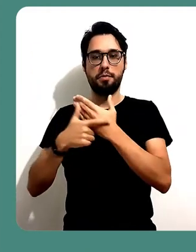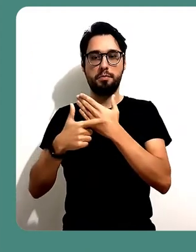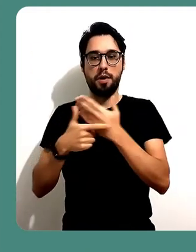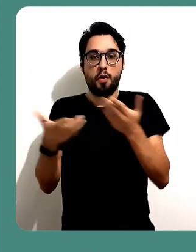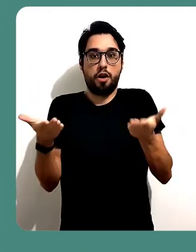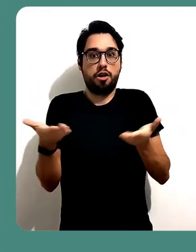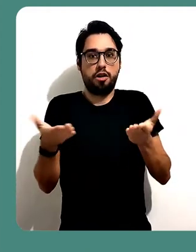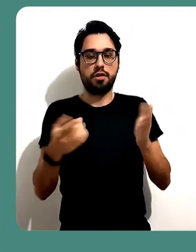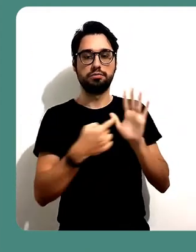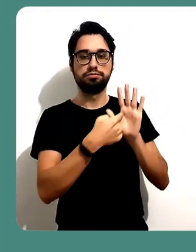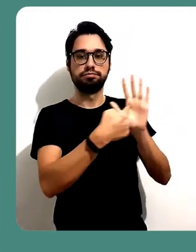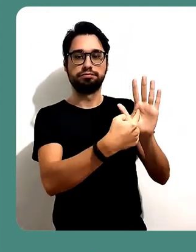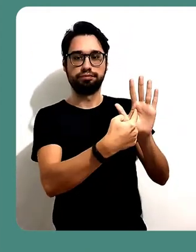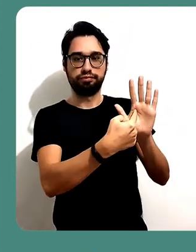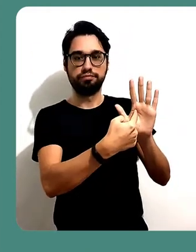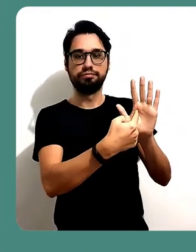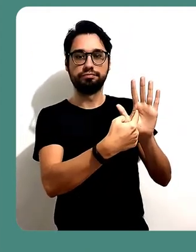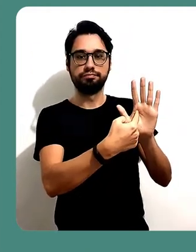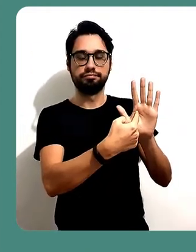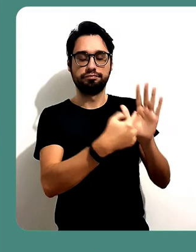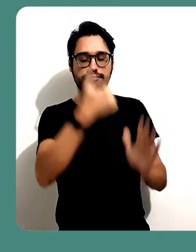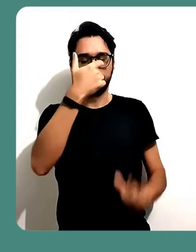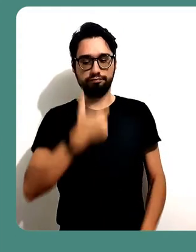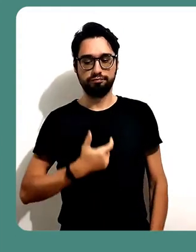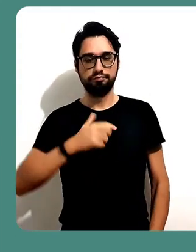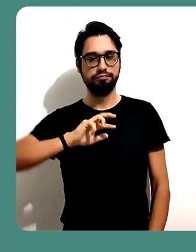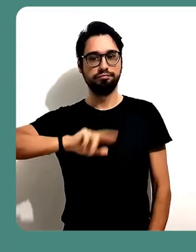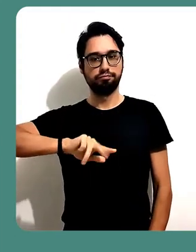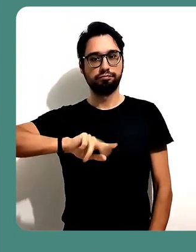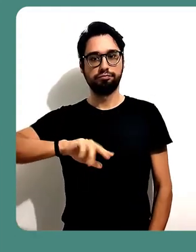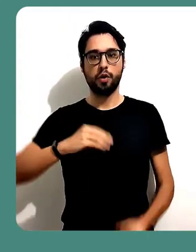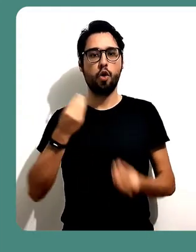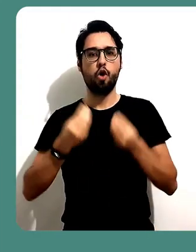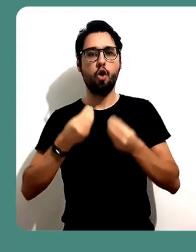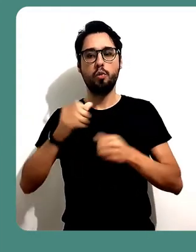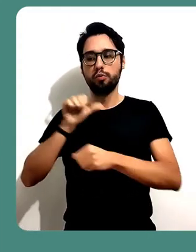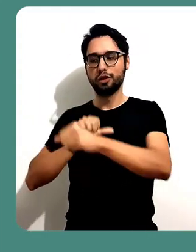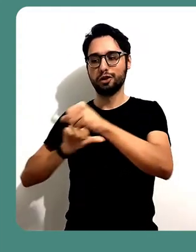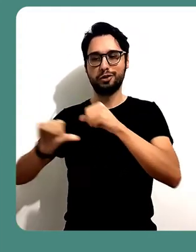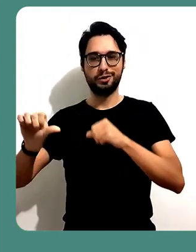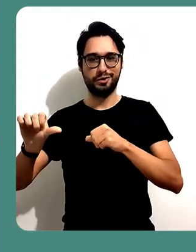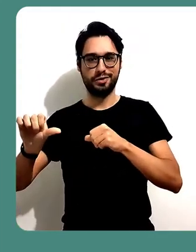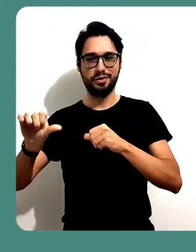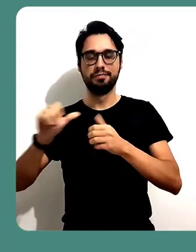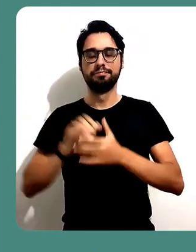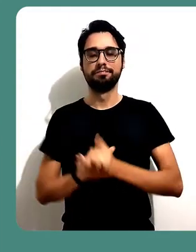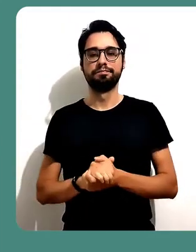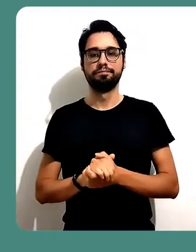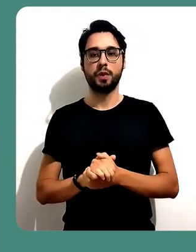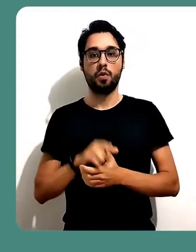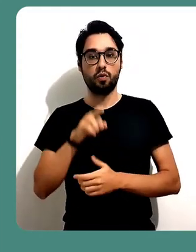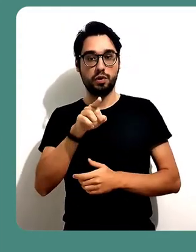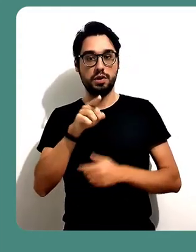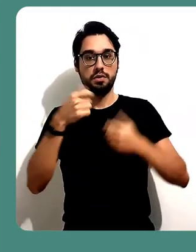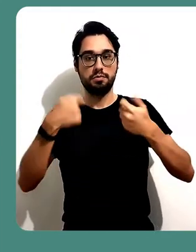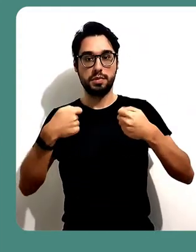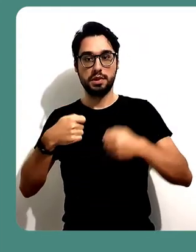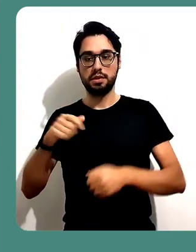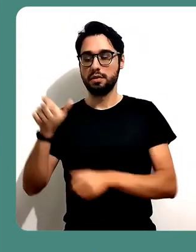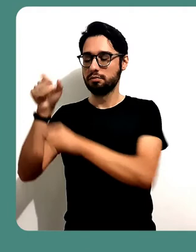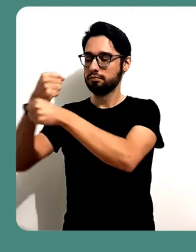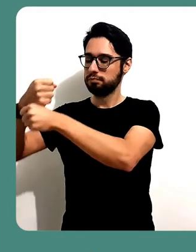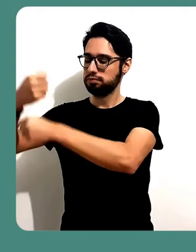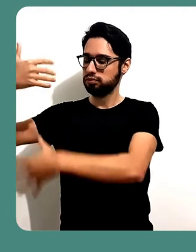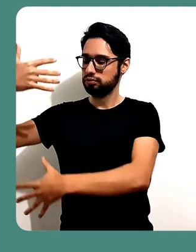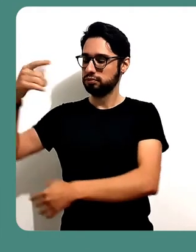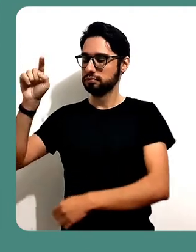atuar naquele momento como o apresentador da transmissão. E para você fazer isso, basta você